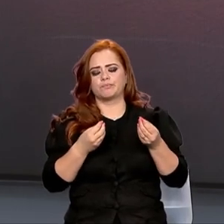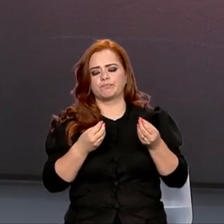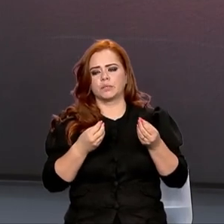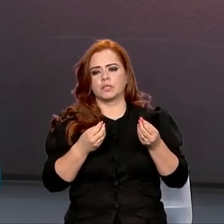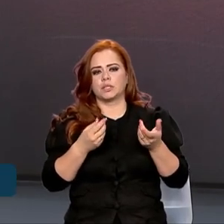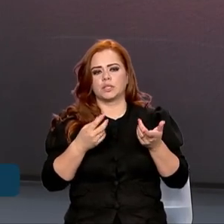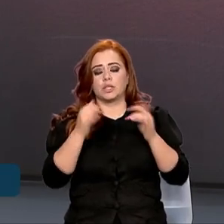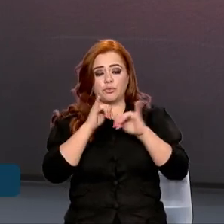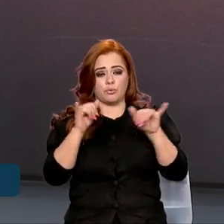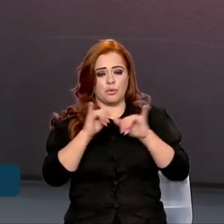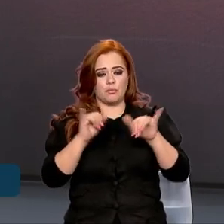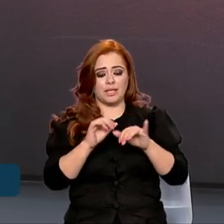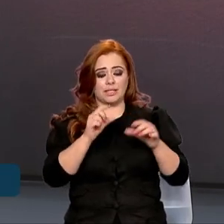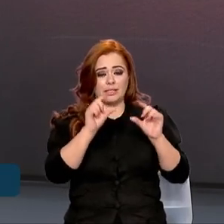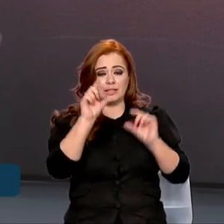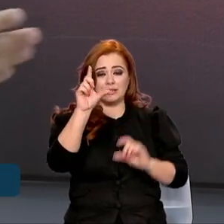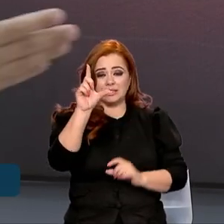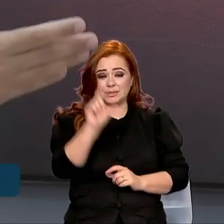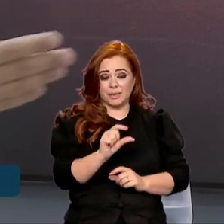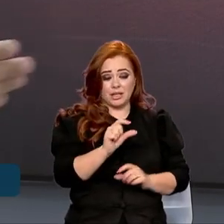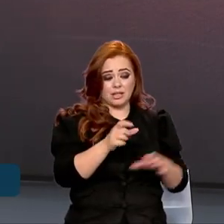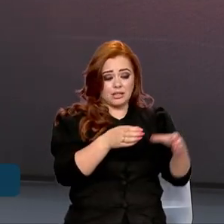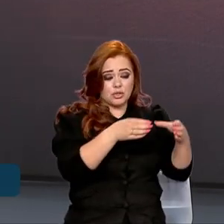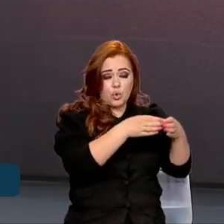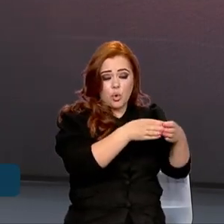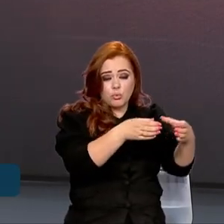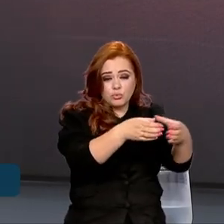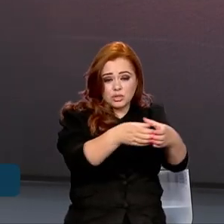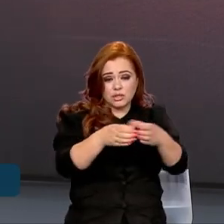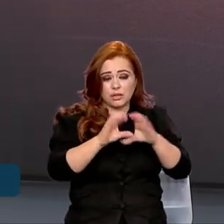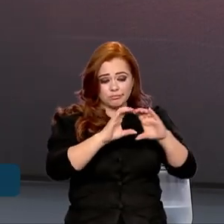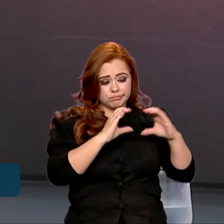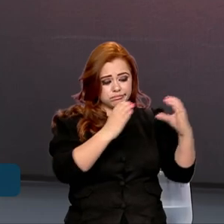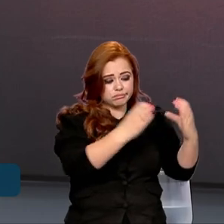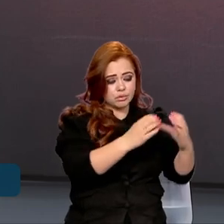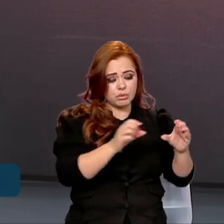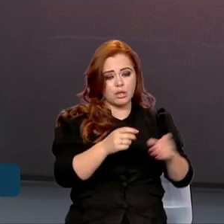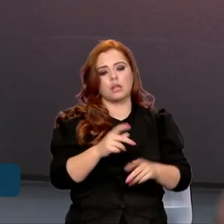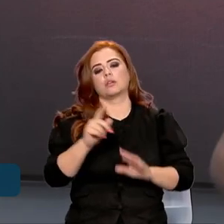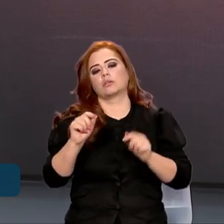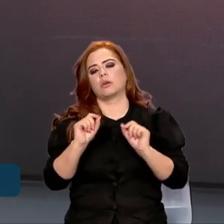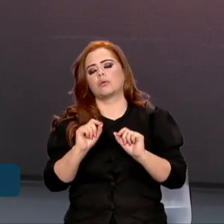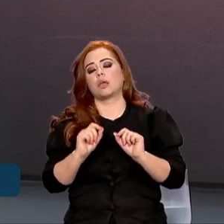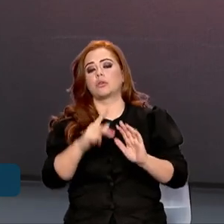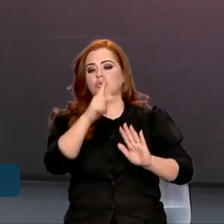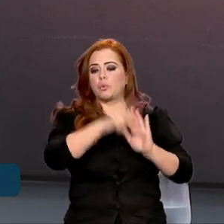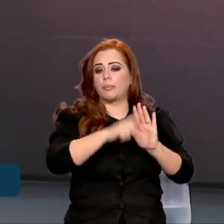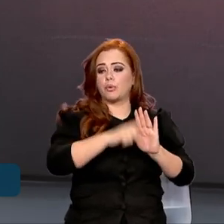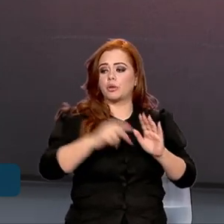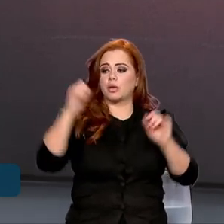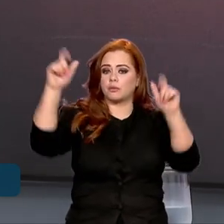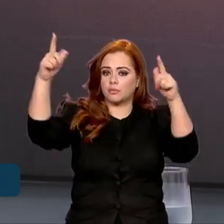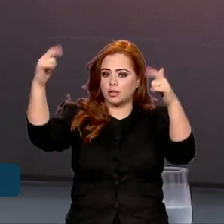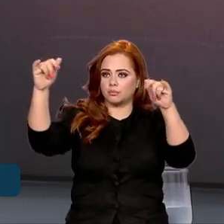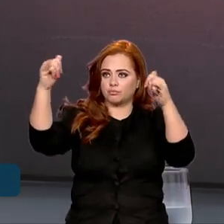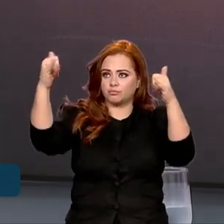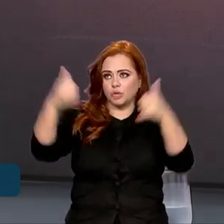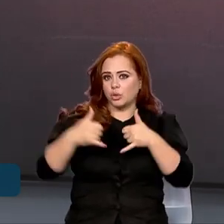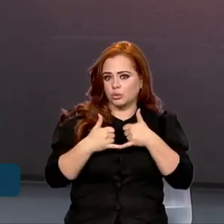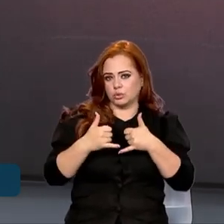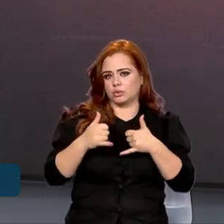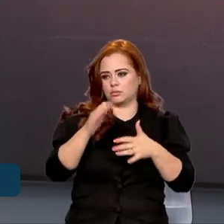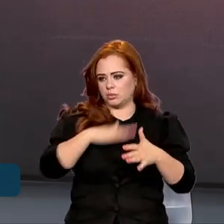mais remotas que são atendidas normalmente pelo programa Luz para Todos. Então, gente está falando aqui de cidades pequenas,